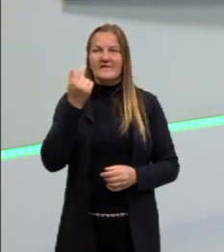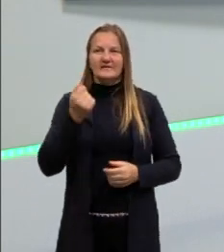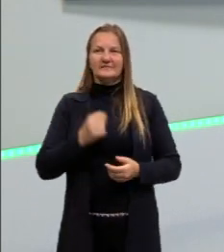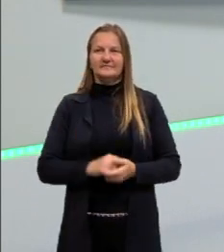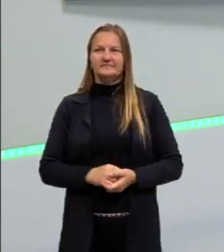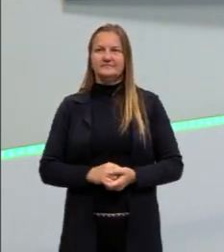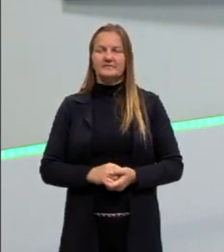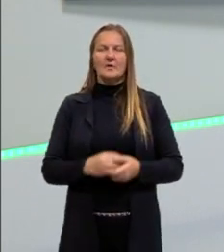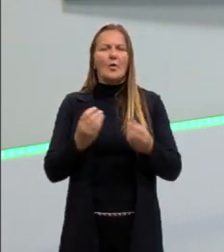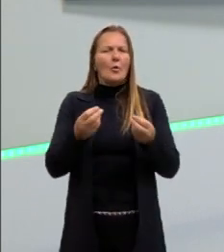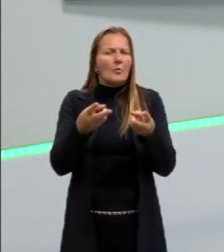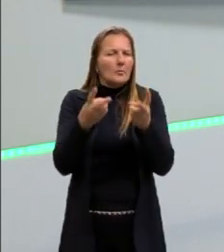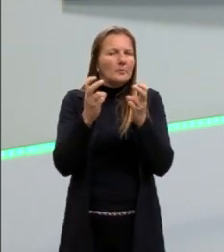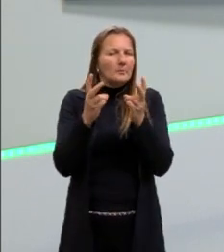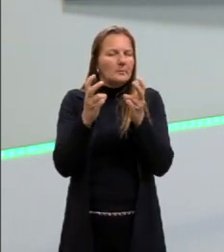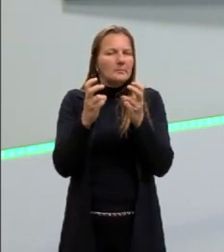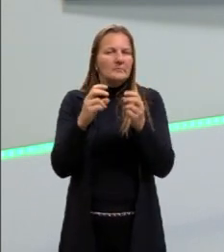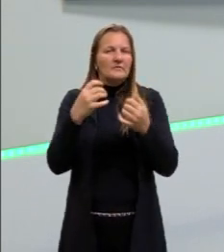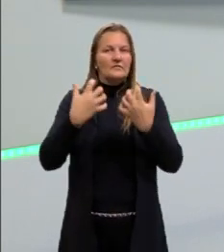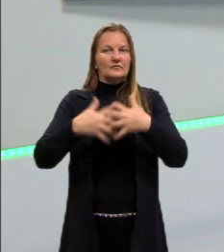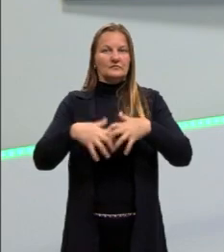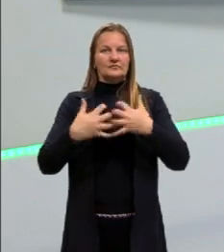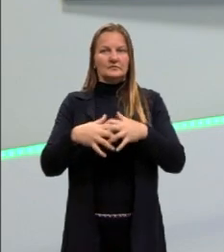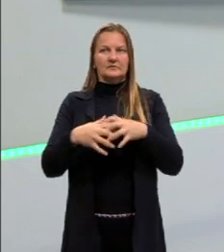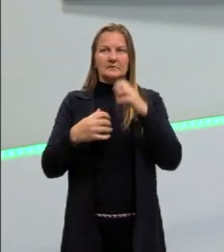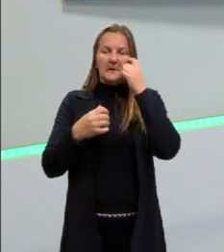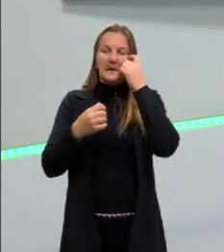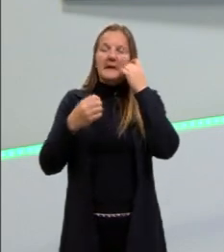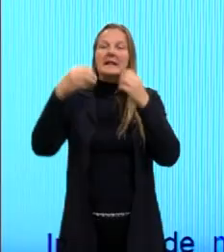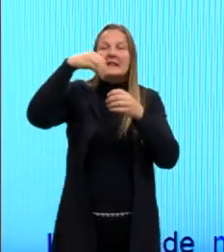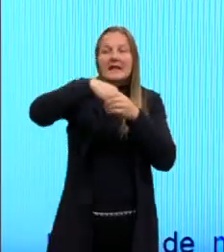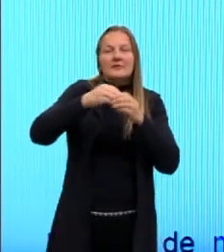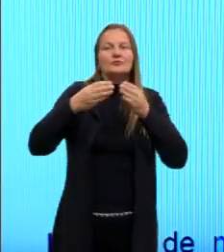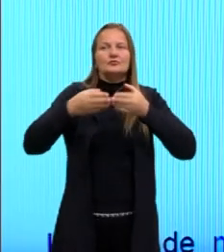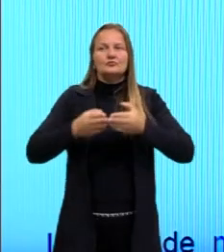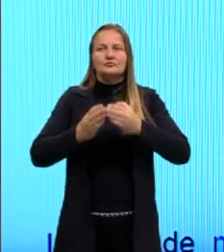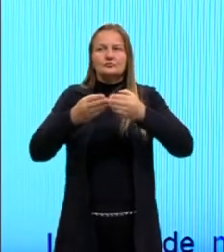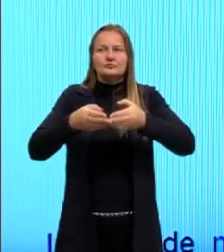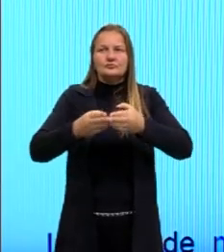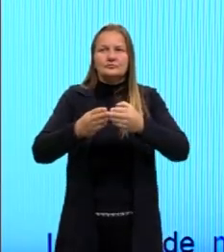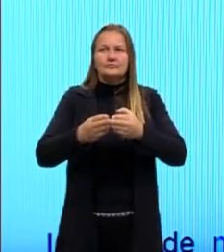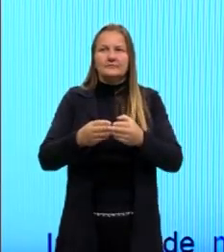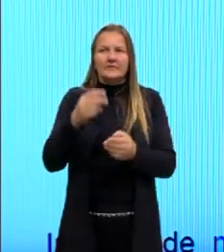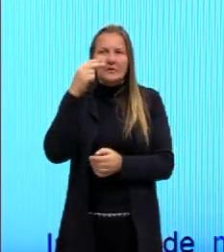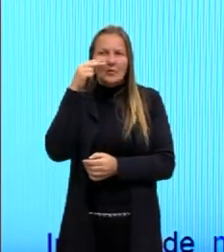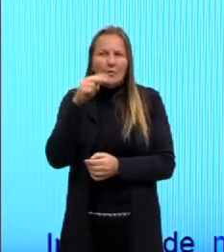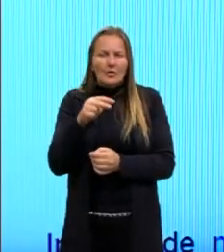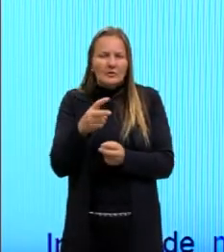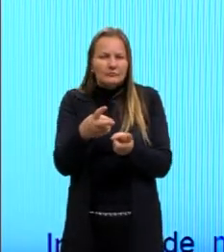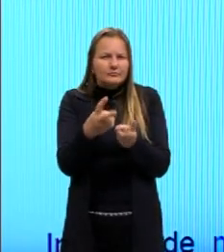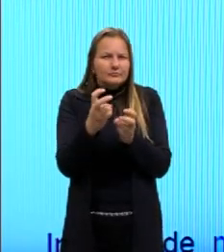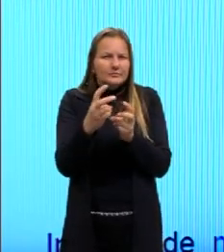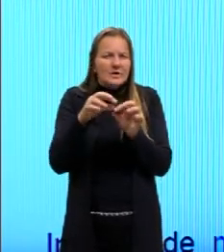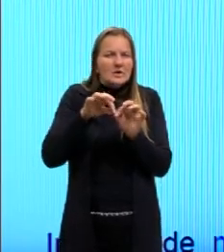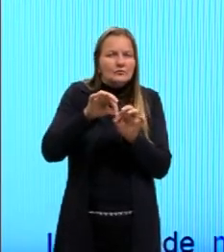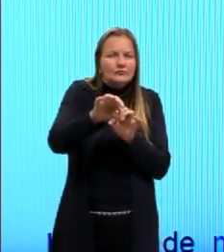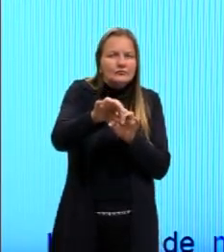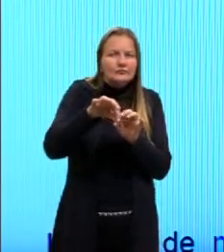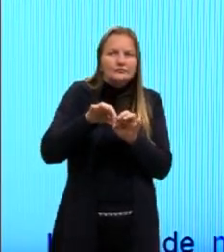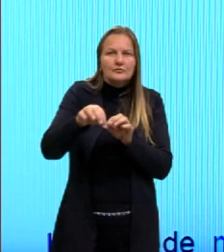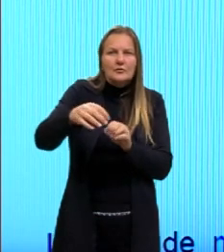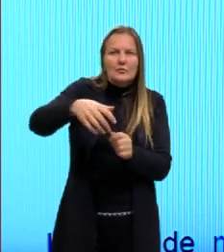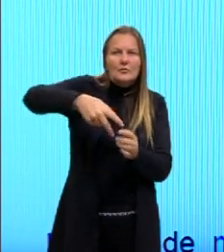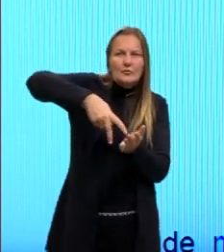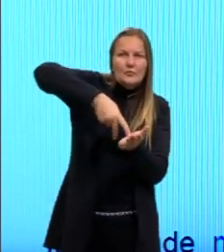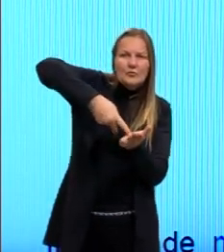como que ele se parece, né? Digamos, dentro do navio, como que a gente visualiza ele. Então ele vai colocar um raio